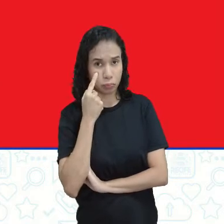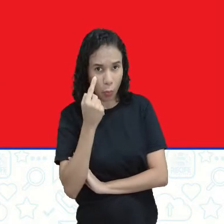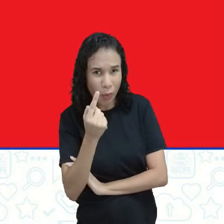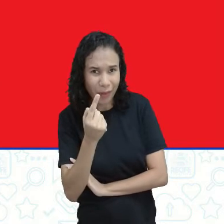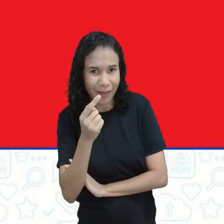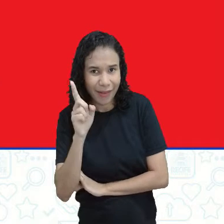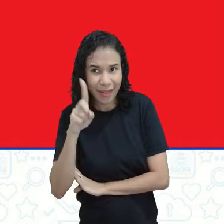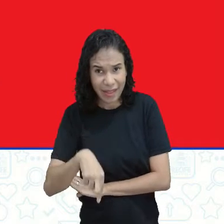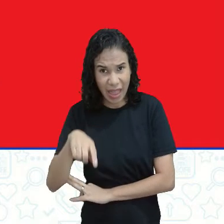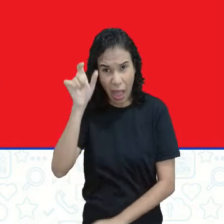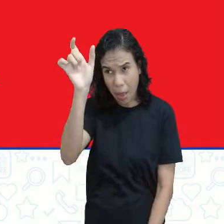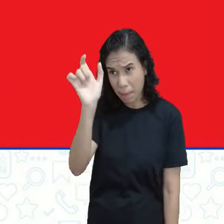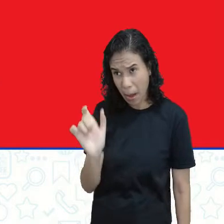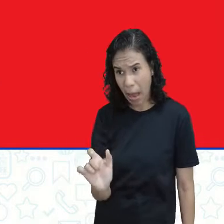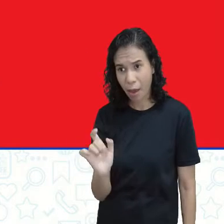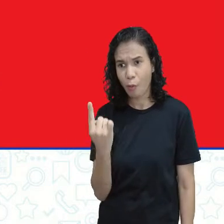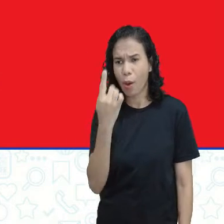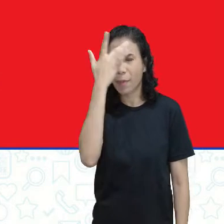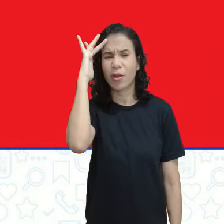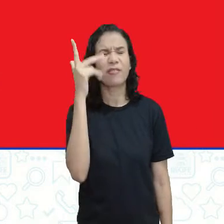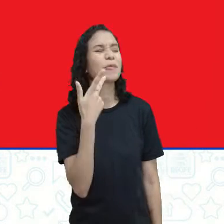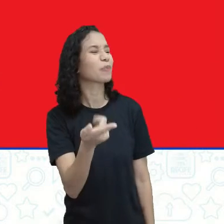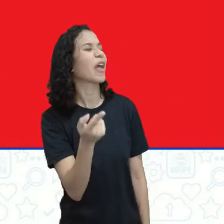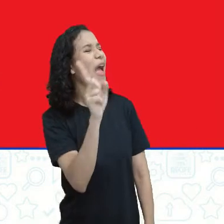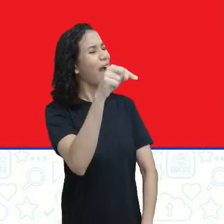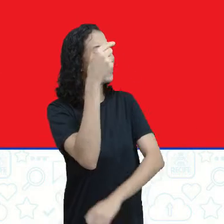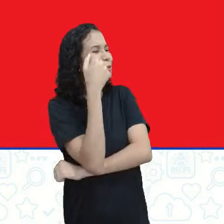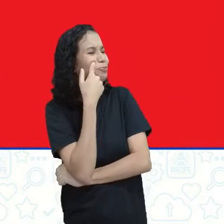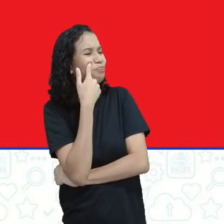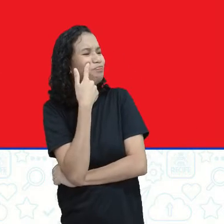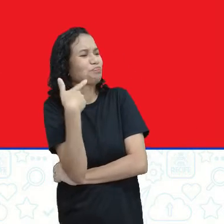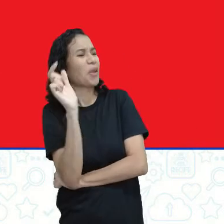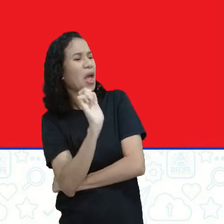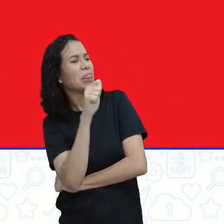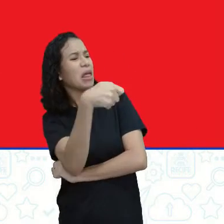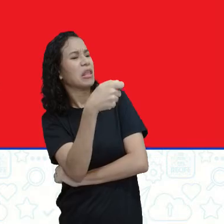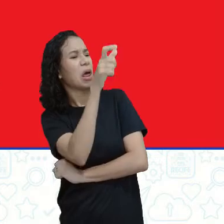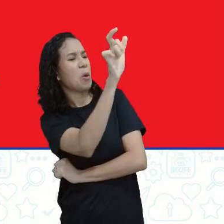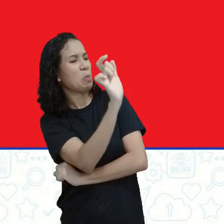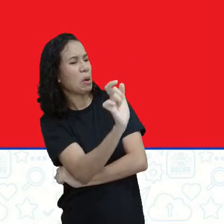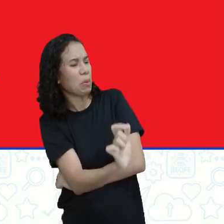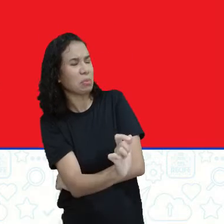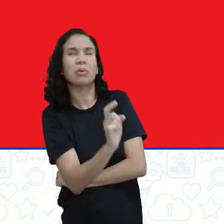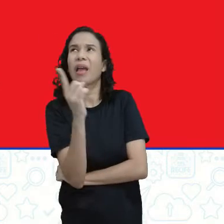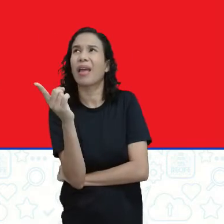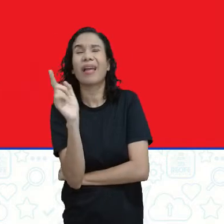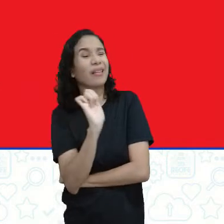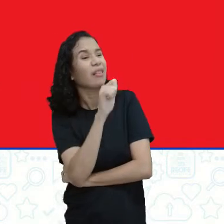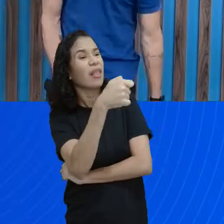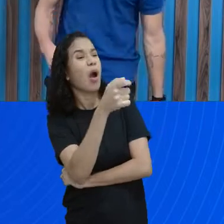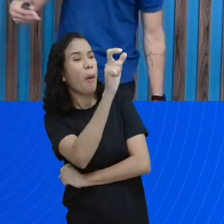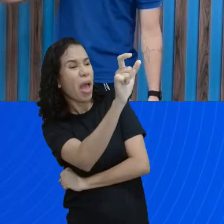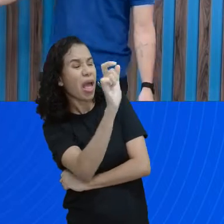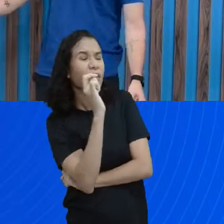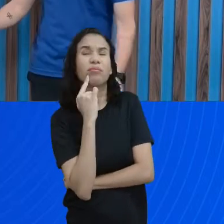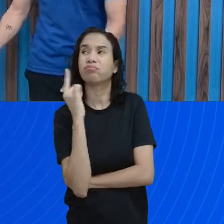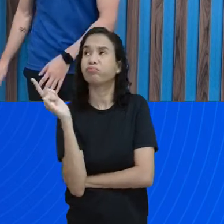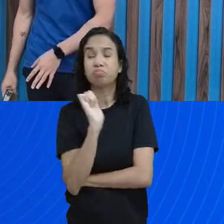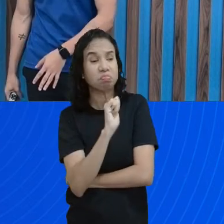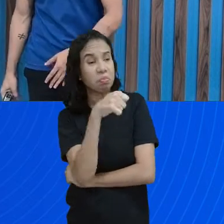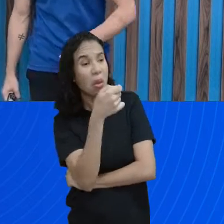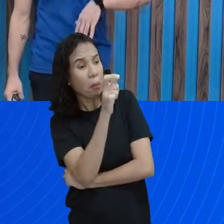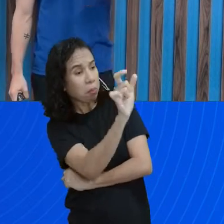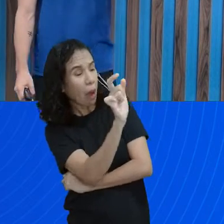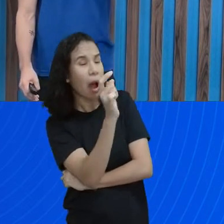esses nomes aí foi uma pessoa que chegou e disse assim, ah, vou colocar. Bota esse aqui de invasão, bota esse aqui de